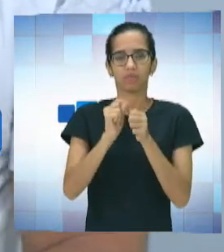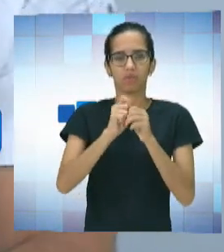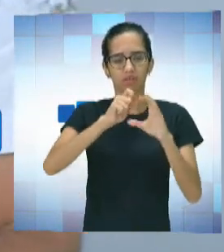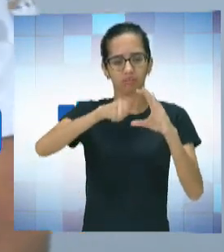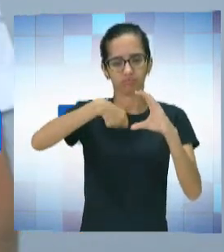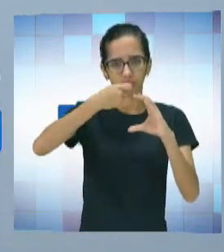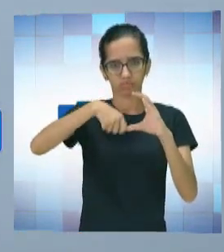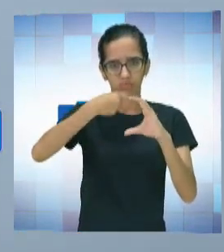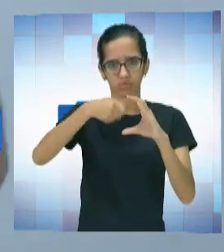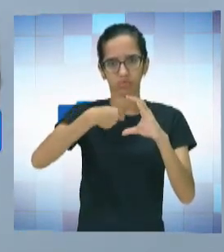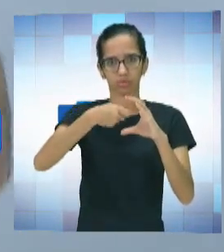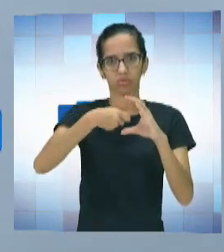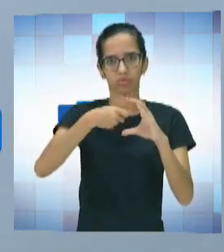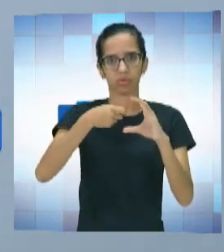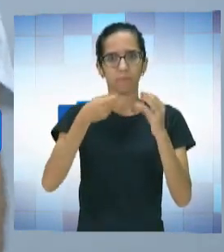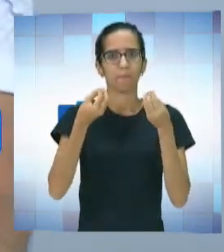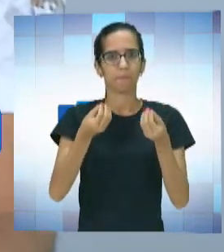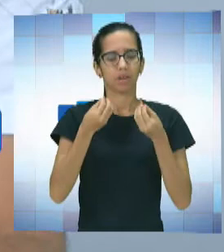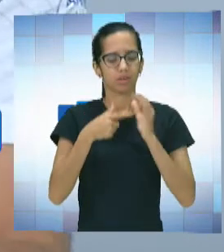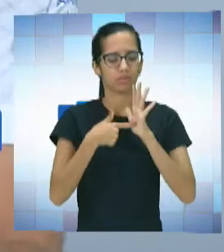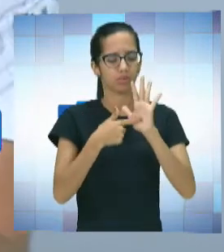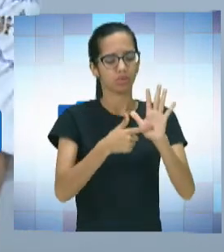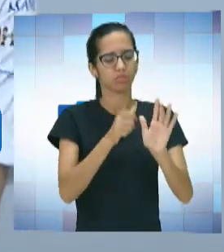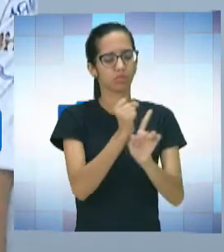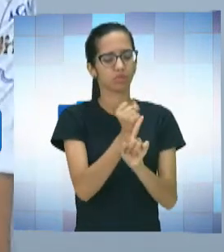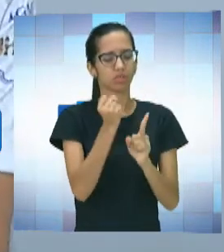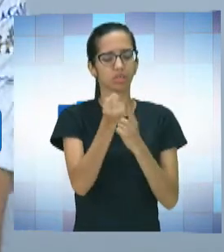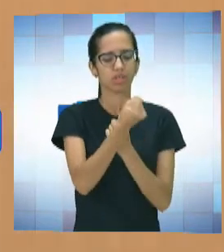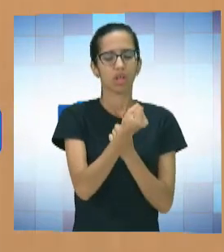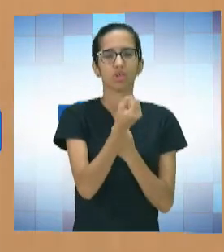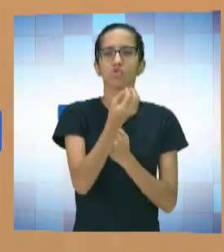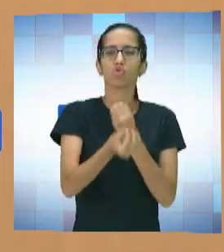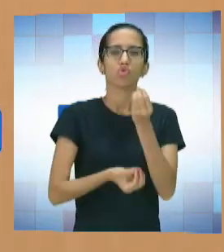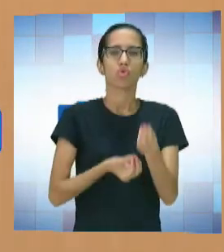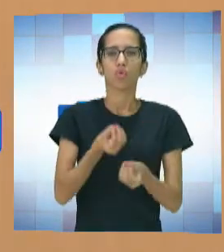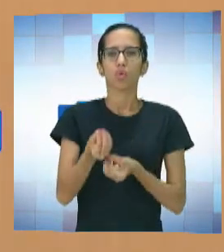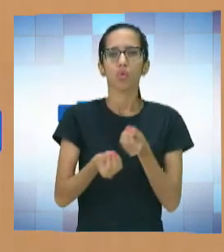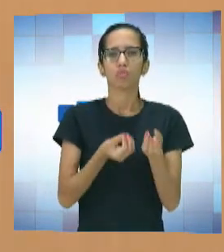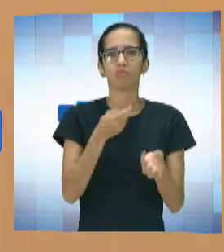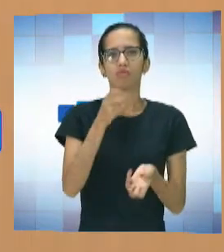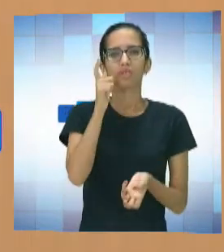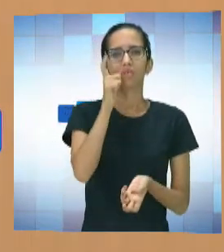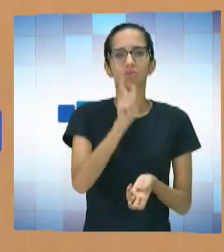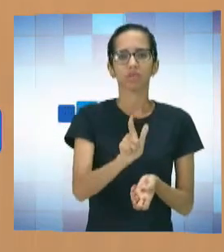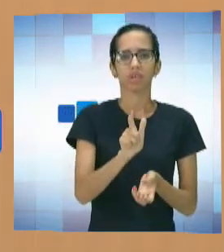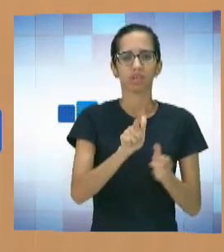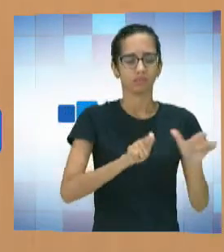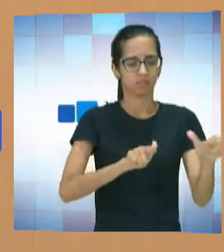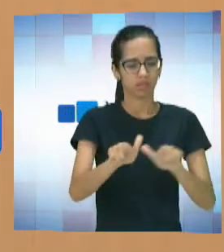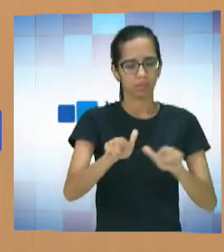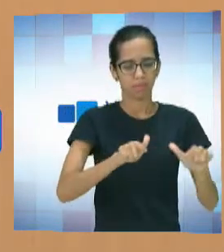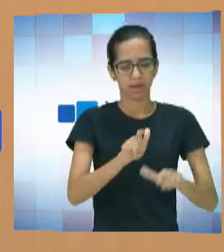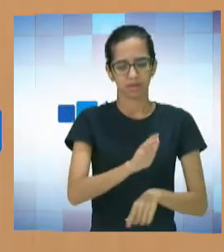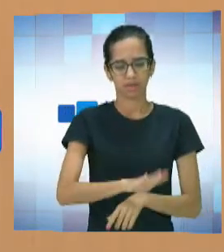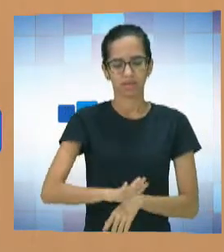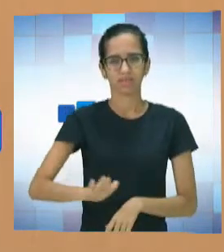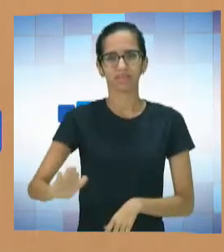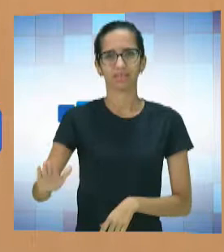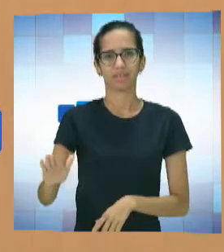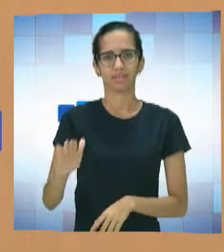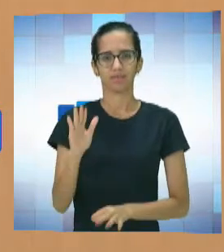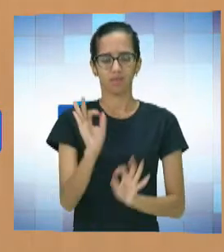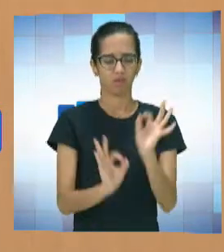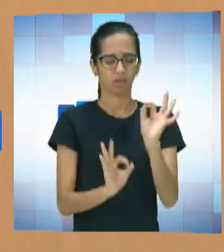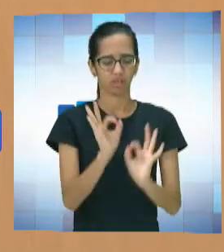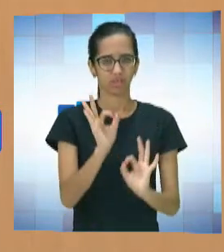ONG do projeto, para mostrar para a sociedade como é que você consegue trabalhar com essas crianças. E a gente vai produzir esse